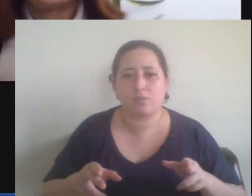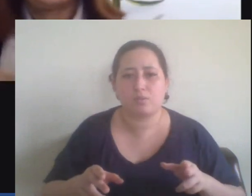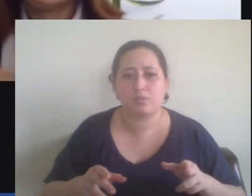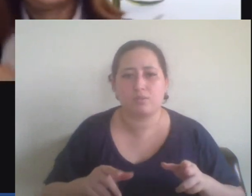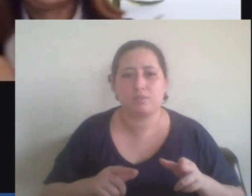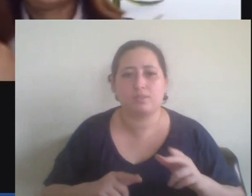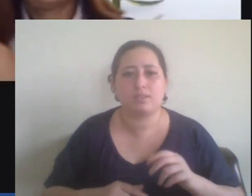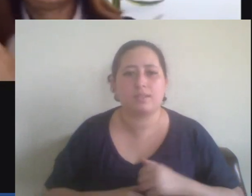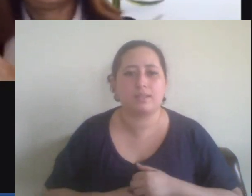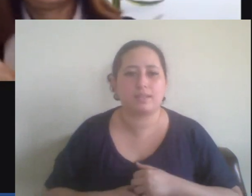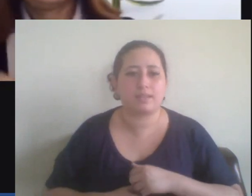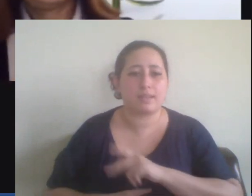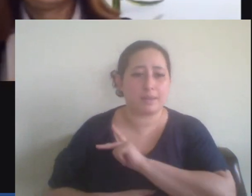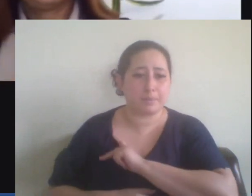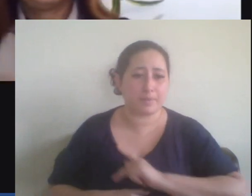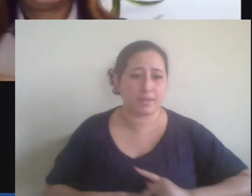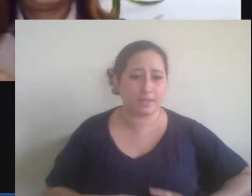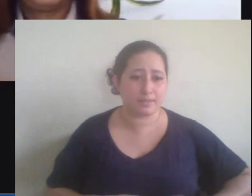vice-presidente